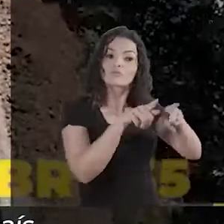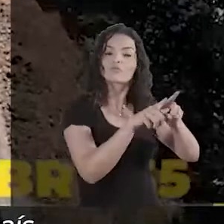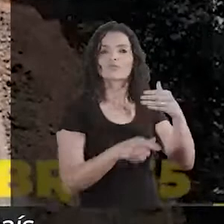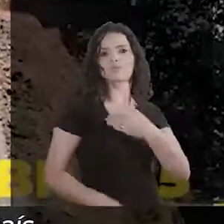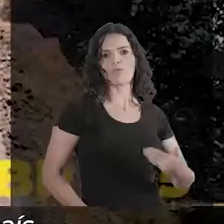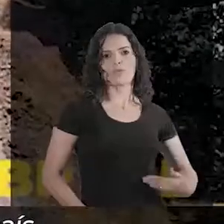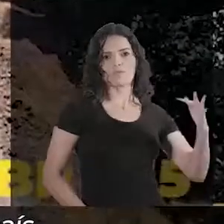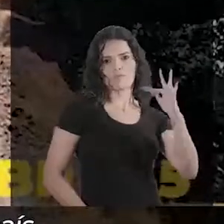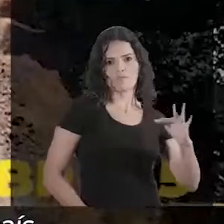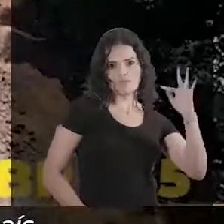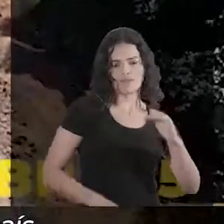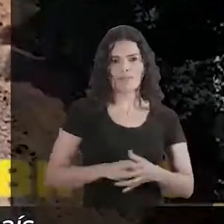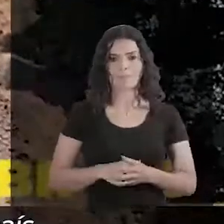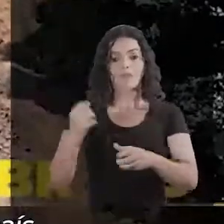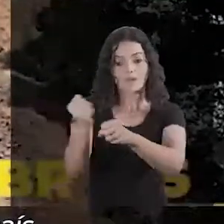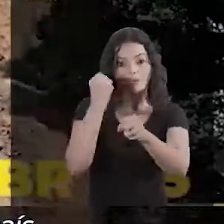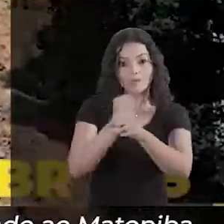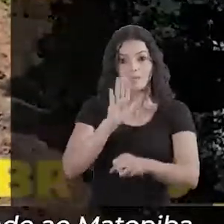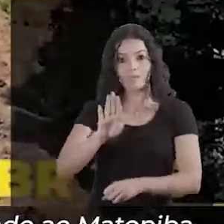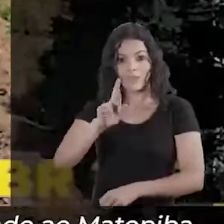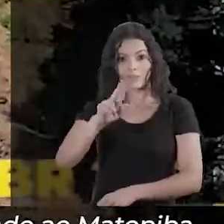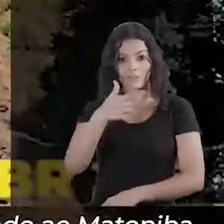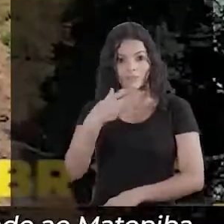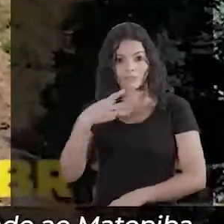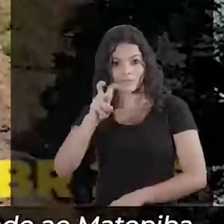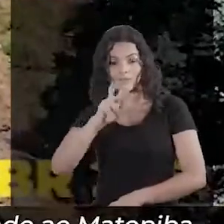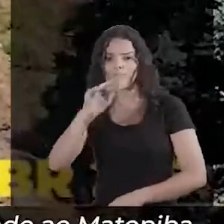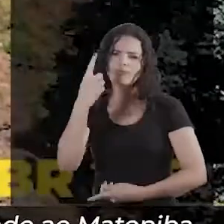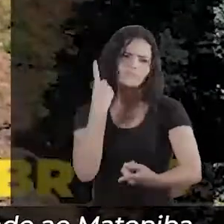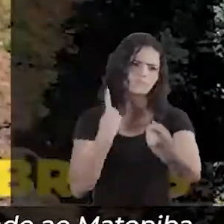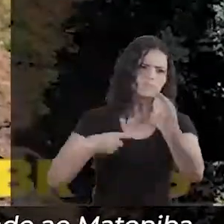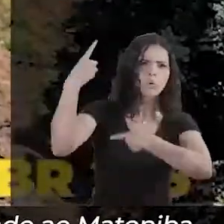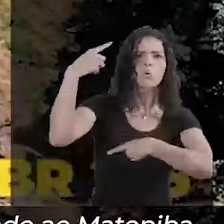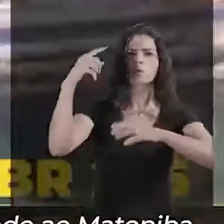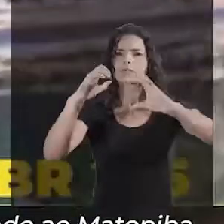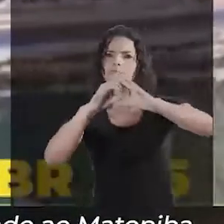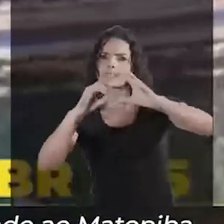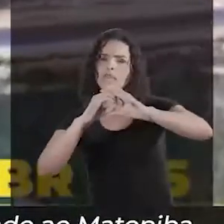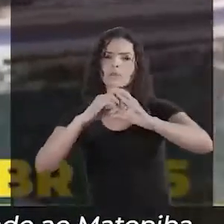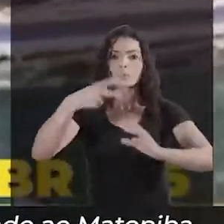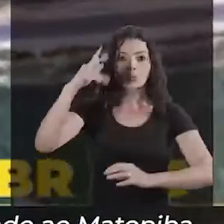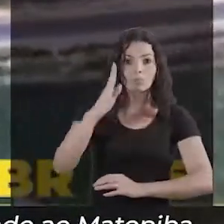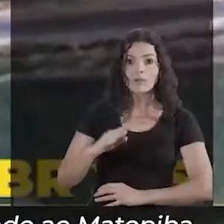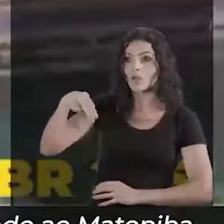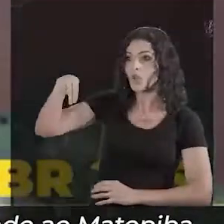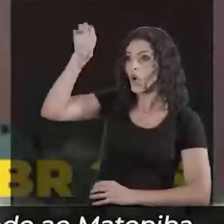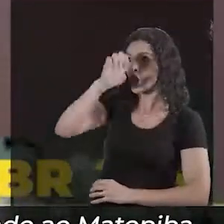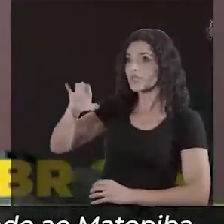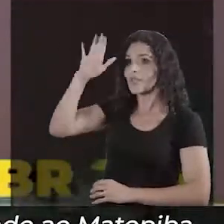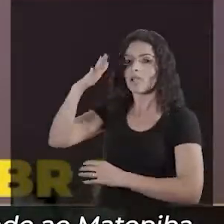será a redenção para o centro do país, ligando o Nordeste aos pontos de exportação